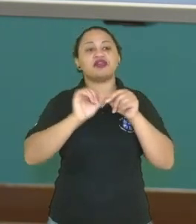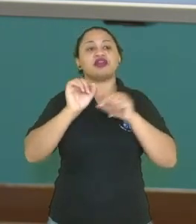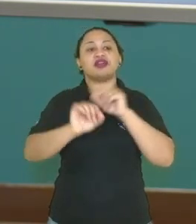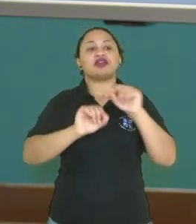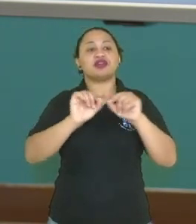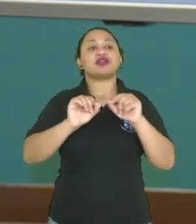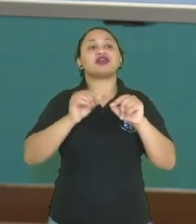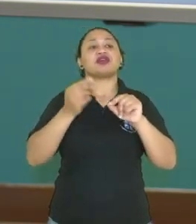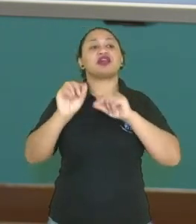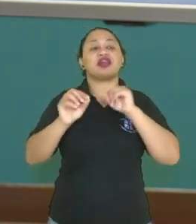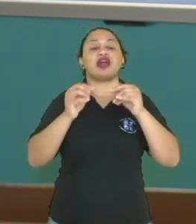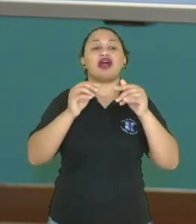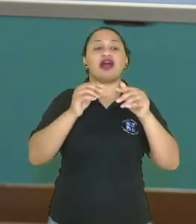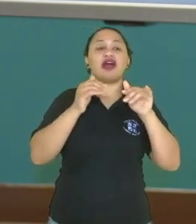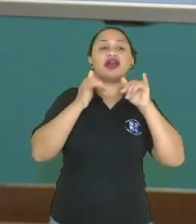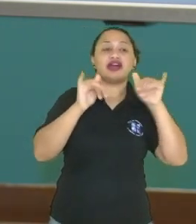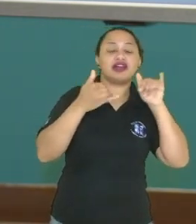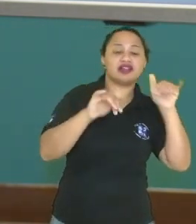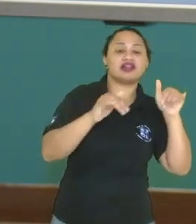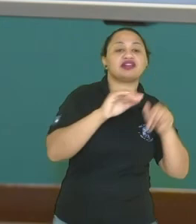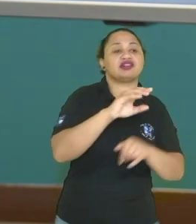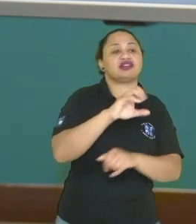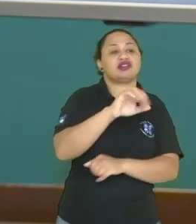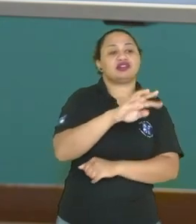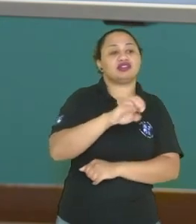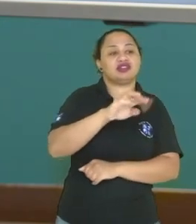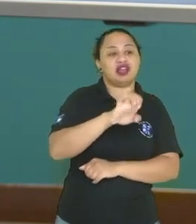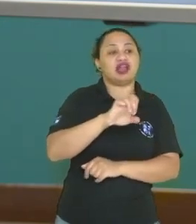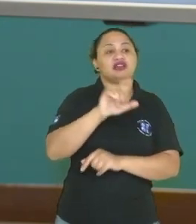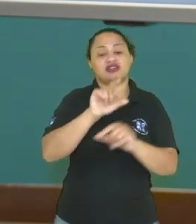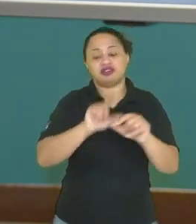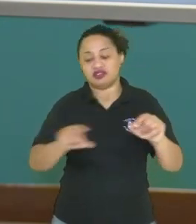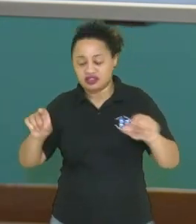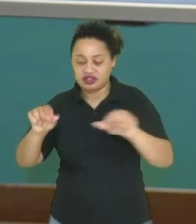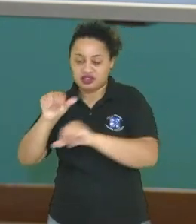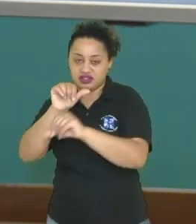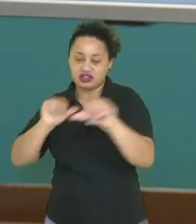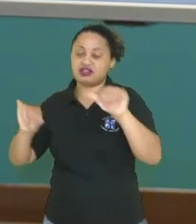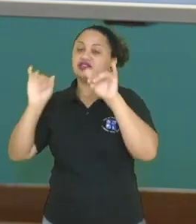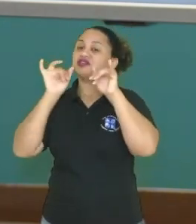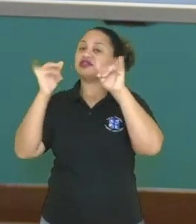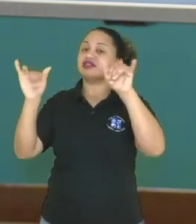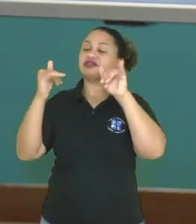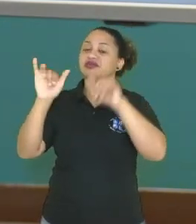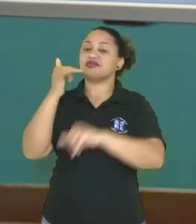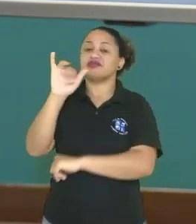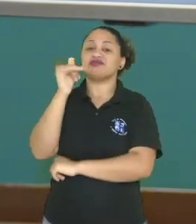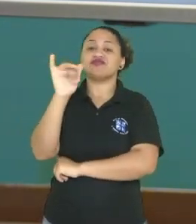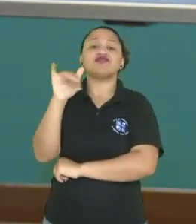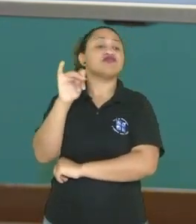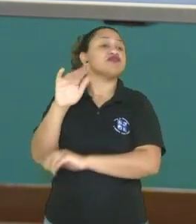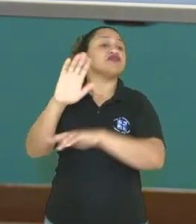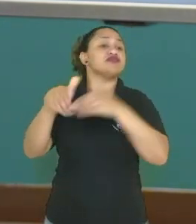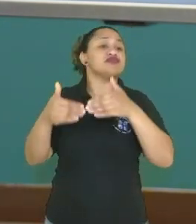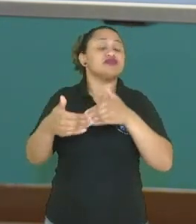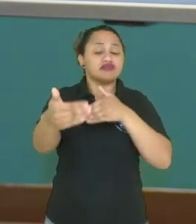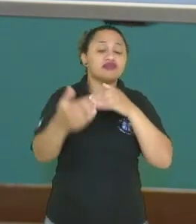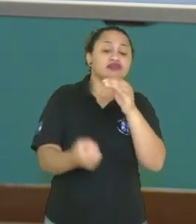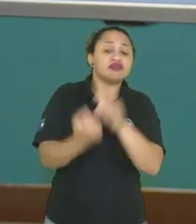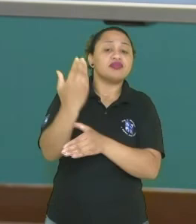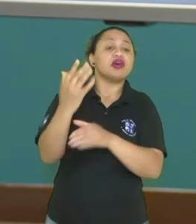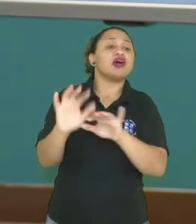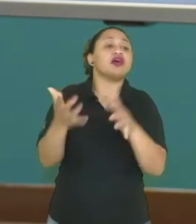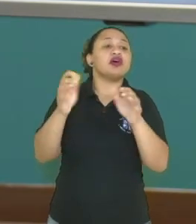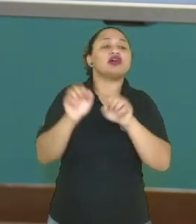quê? Energia cinética transformando em energia elétrica. E daí, a partir da produção, o que que ocorre?